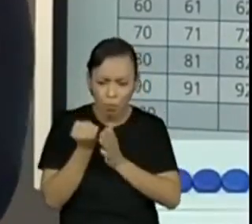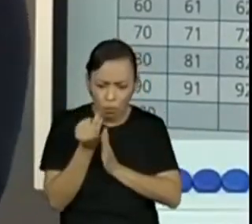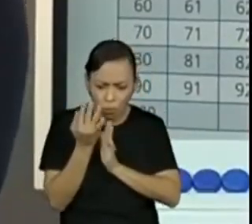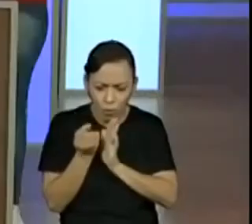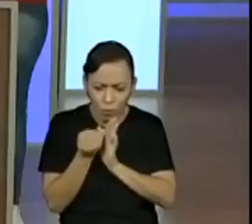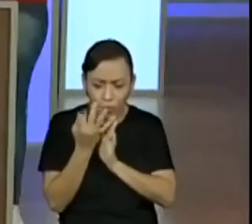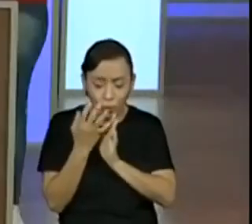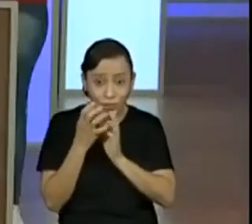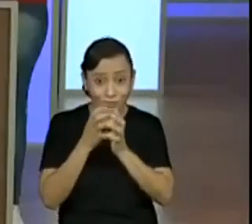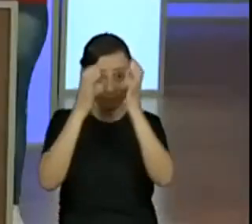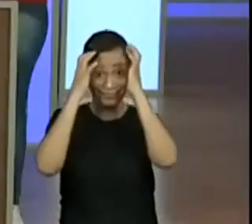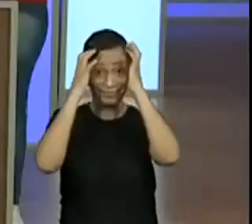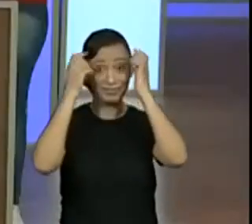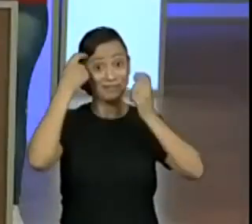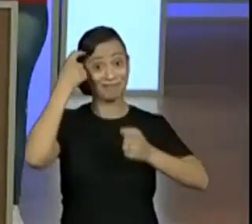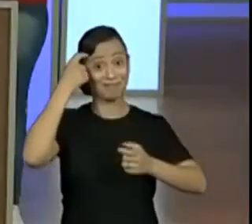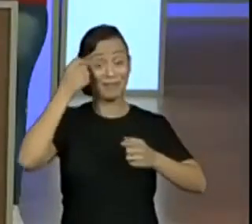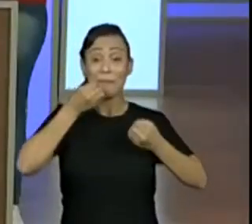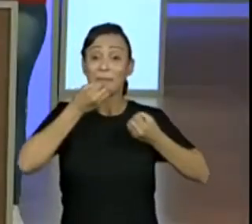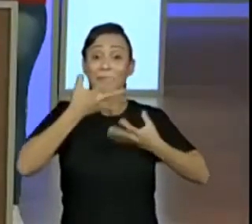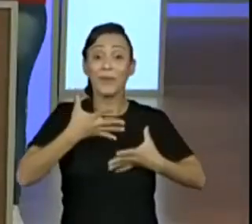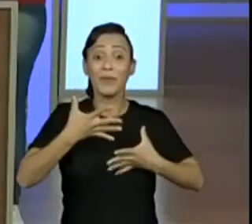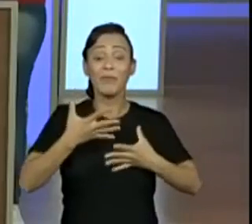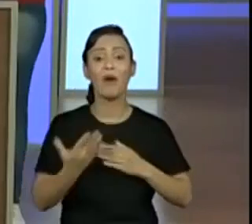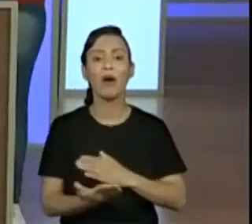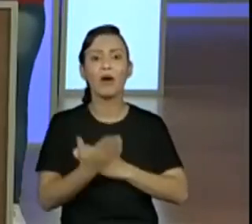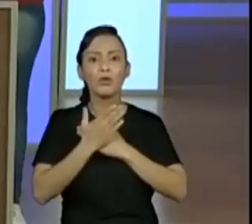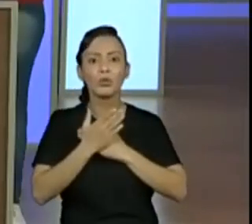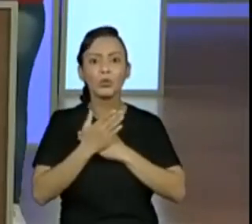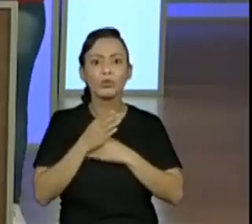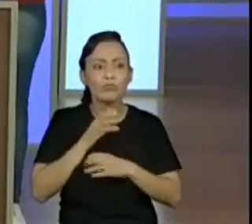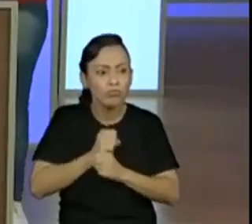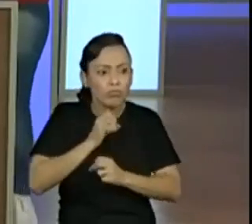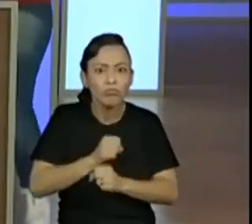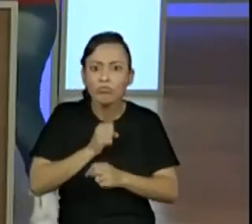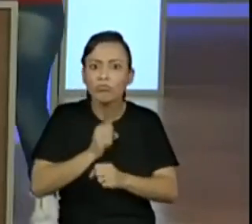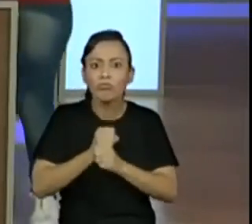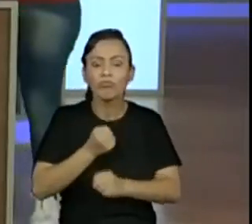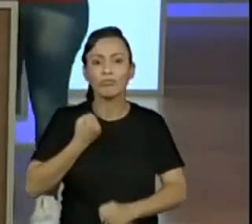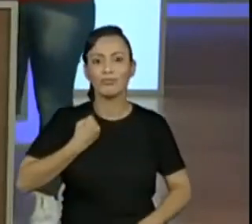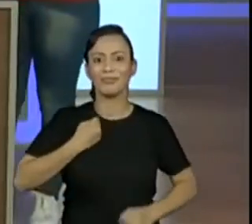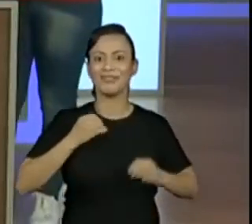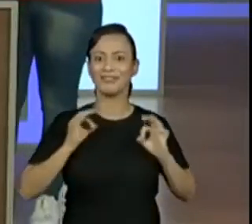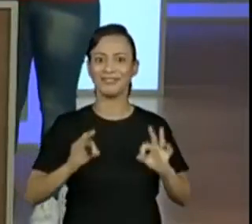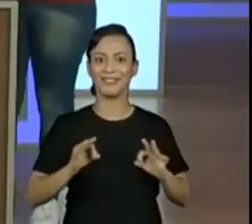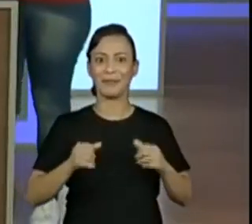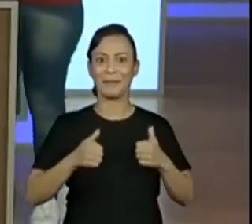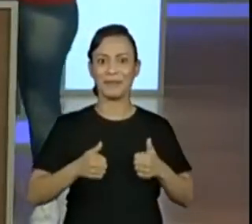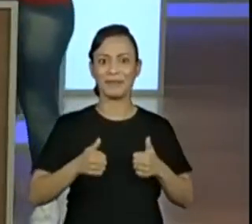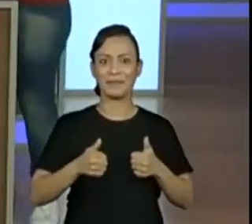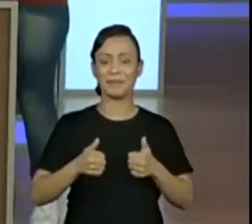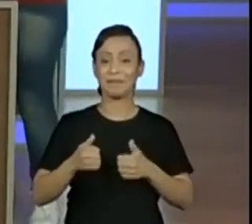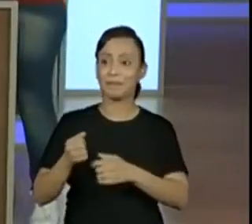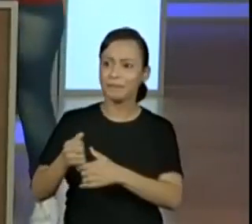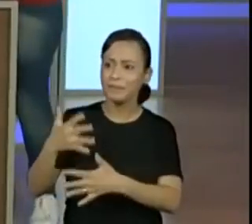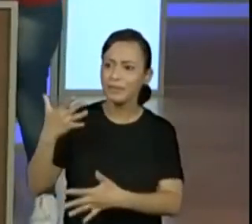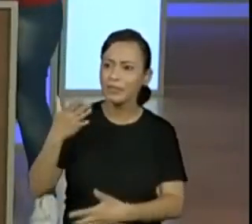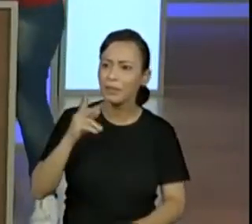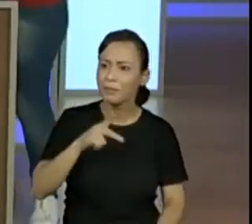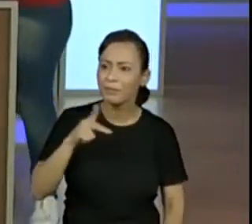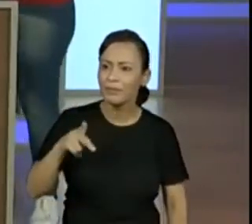é uma forma de estar treinando tudo que a gente está vendo aqui, não é? A professora Célia falou, tem diversas